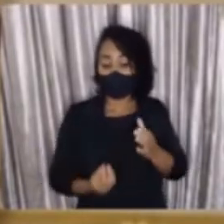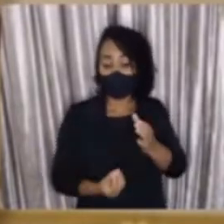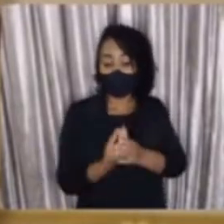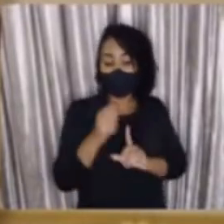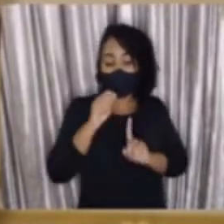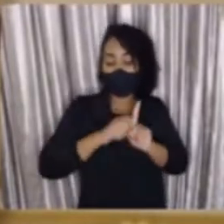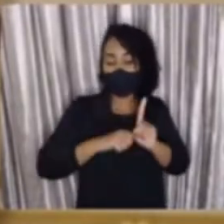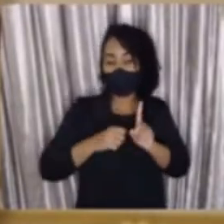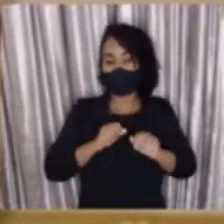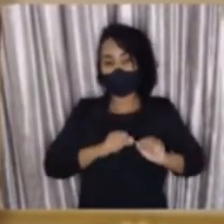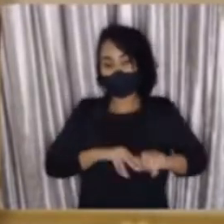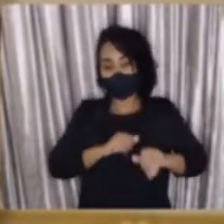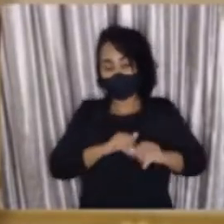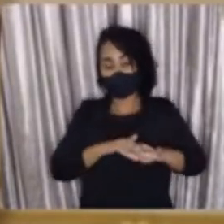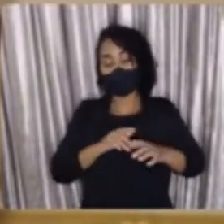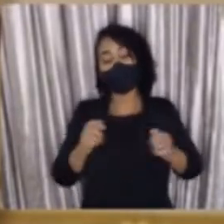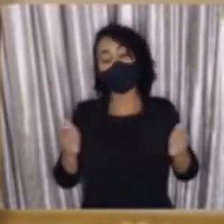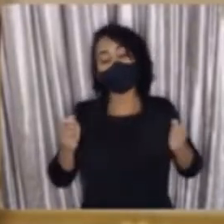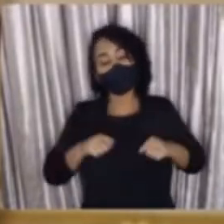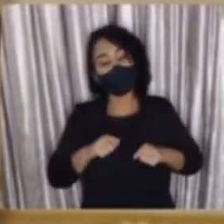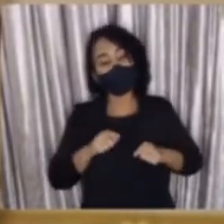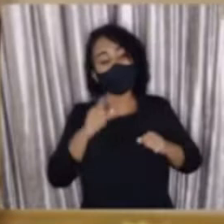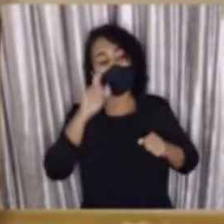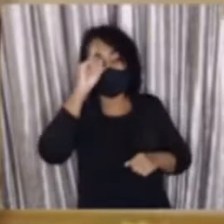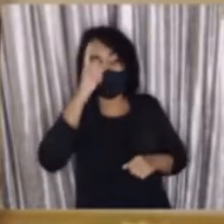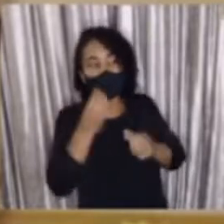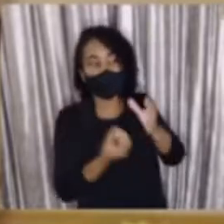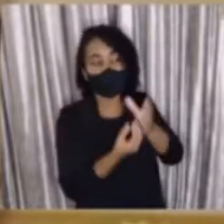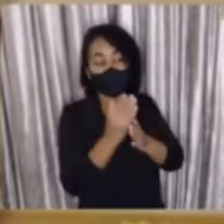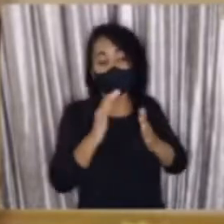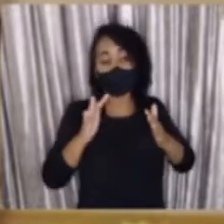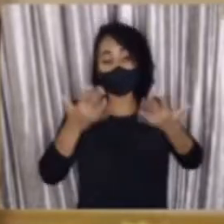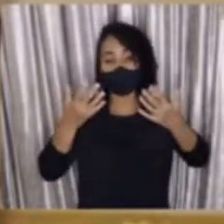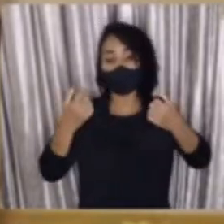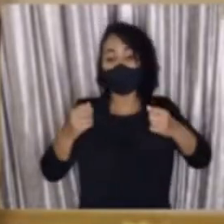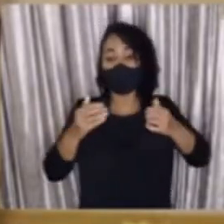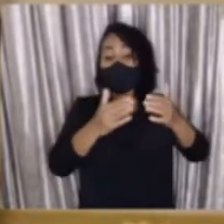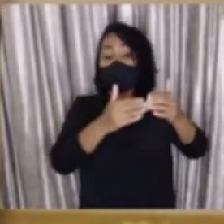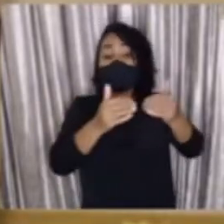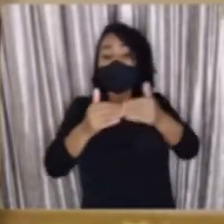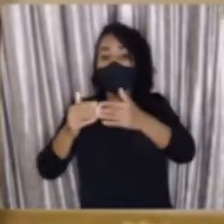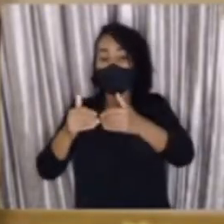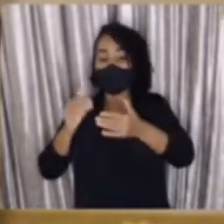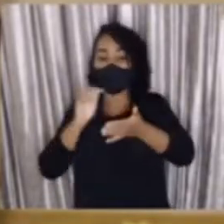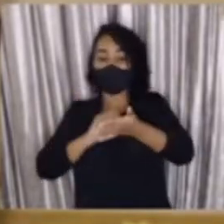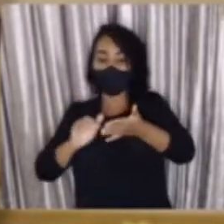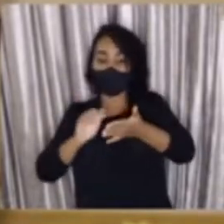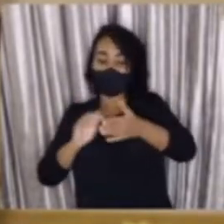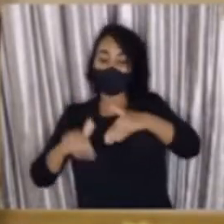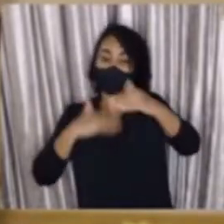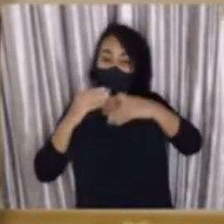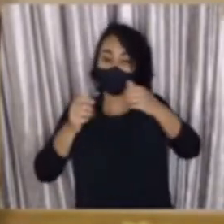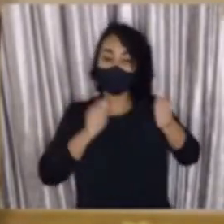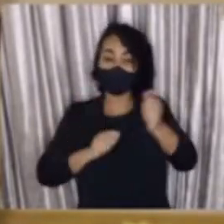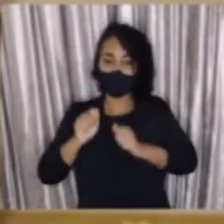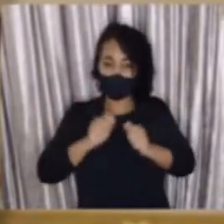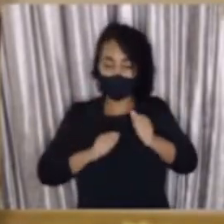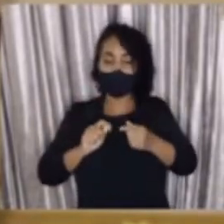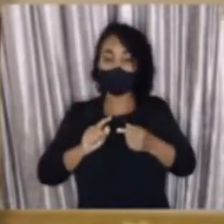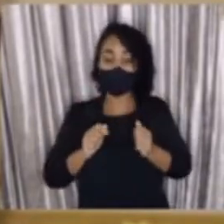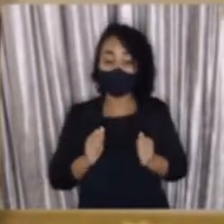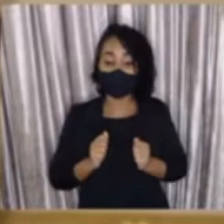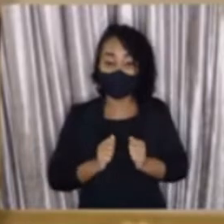eventos no mês de setembro, e para isso, produtores e organizadores devem encaminhar seus pedidos à Secretaria de Desenvolvimento